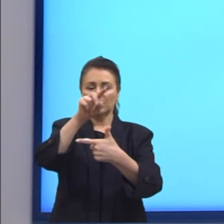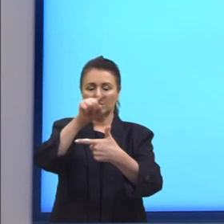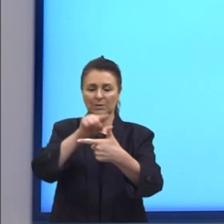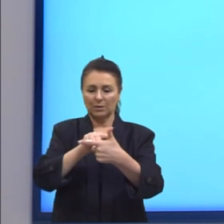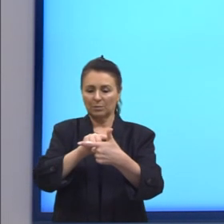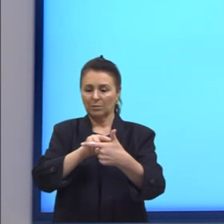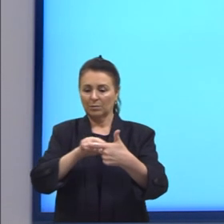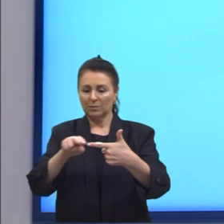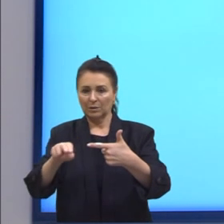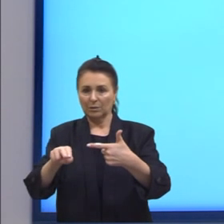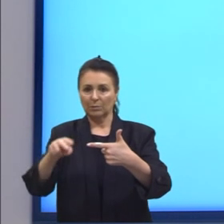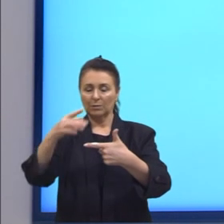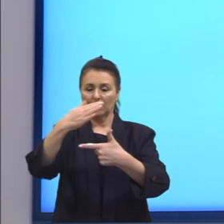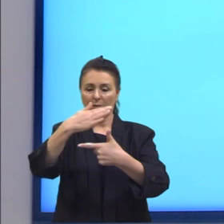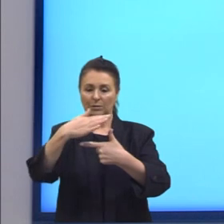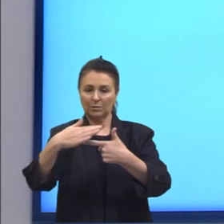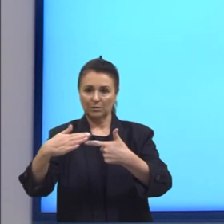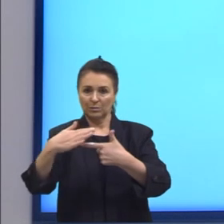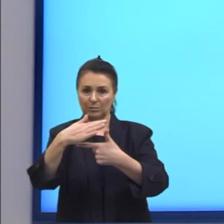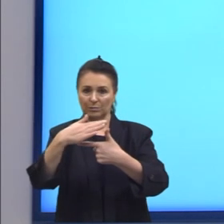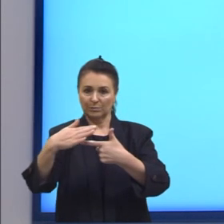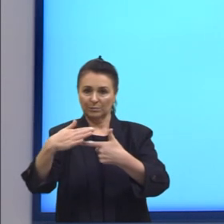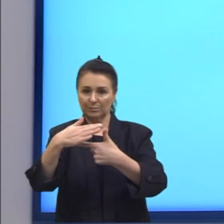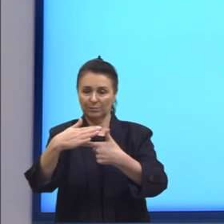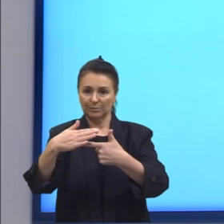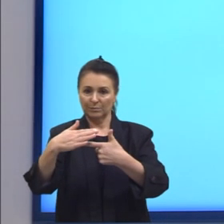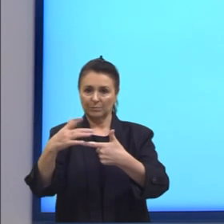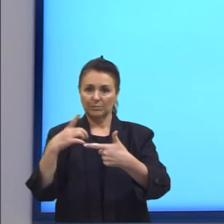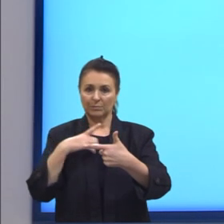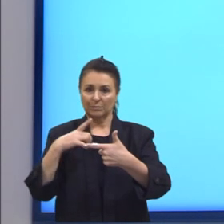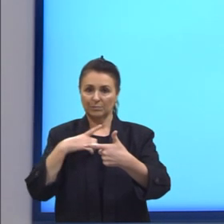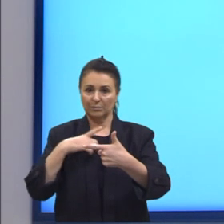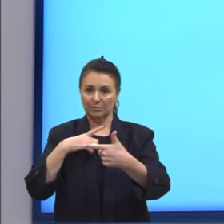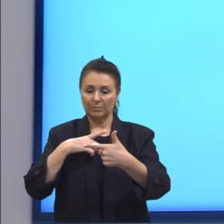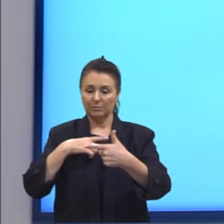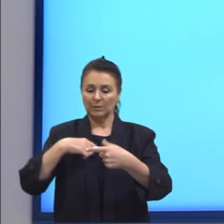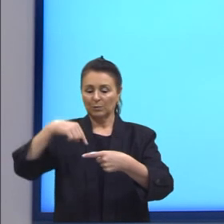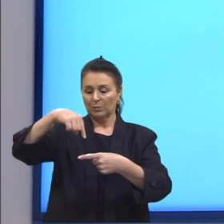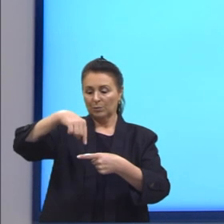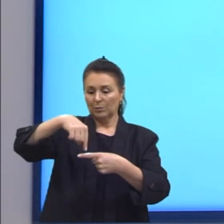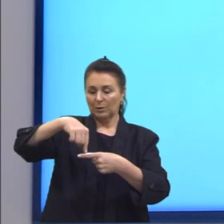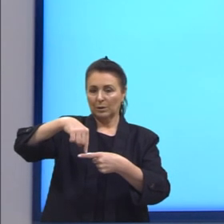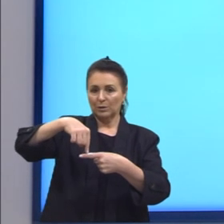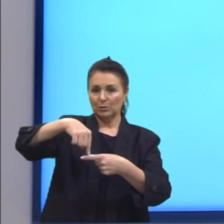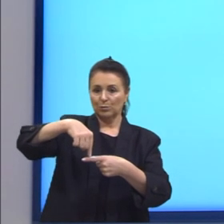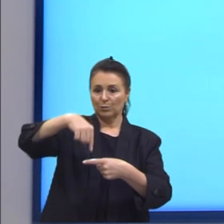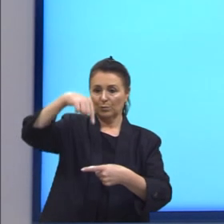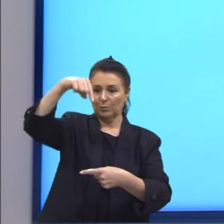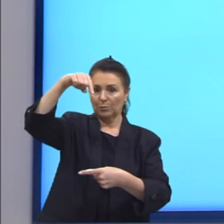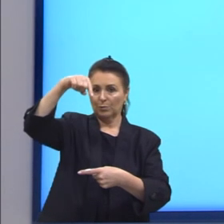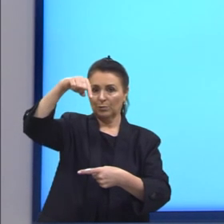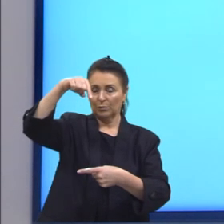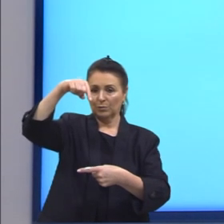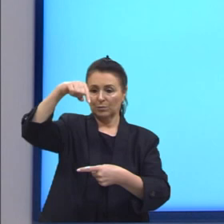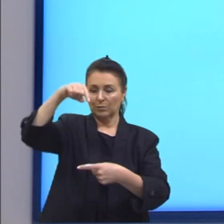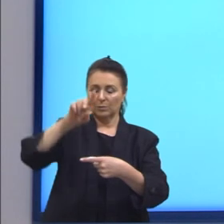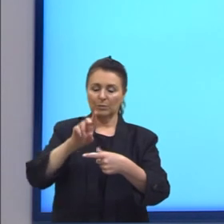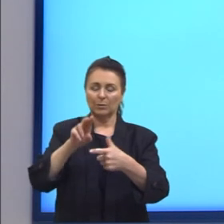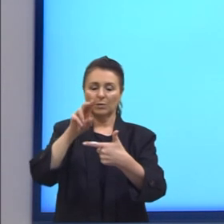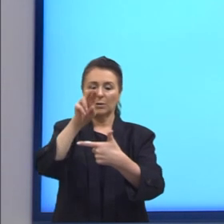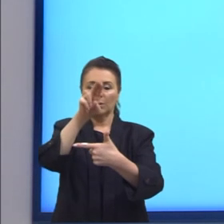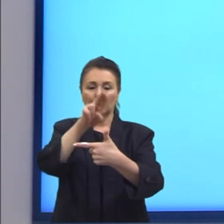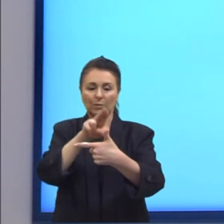acordo com o valor do ângulo. Tendo no eixo vertical o valor do seno, no eixo horizontal o valor do